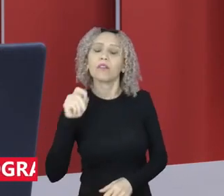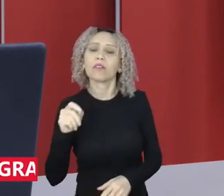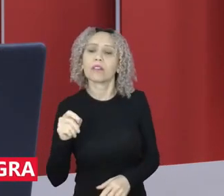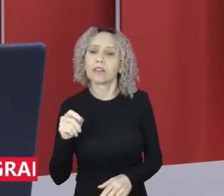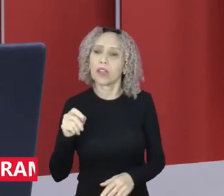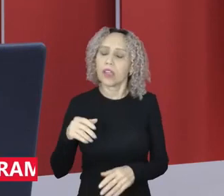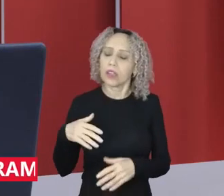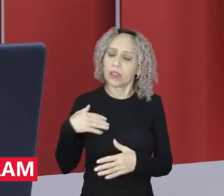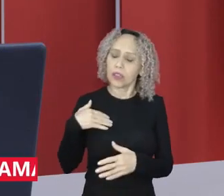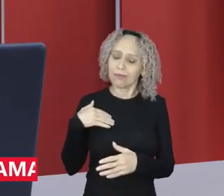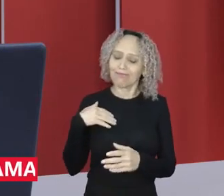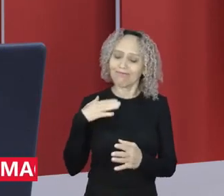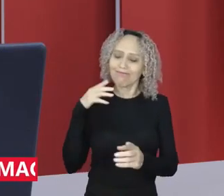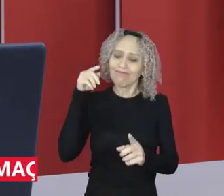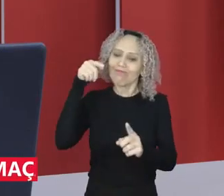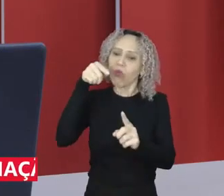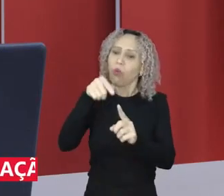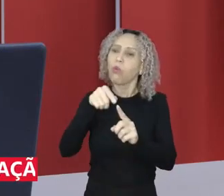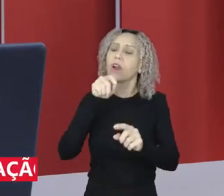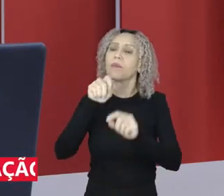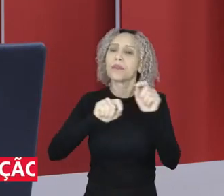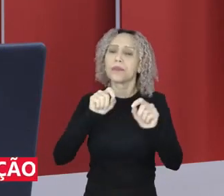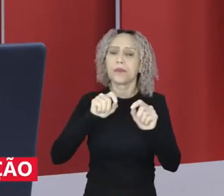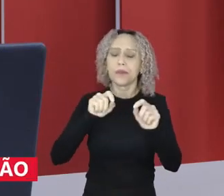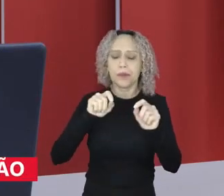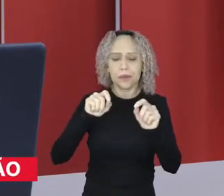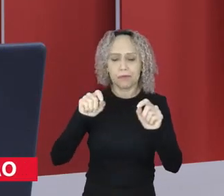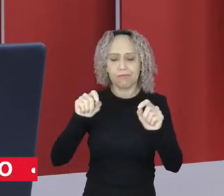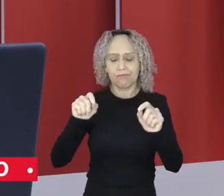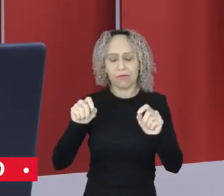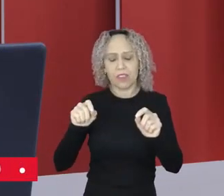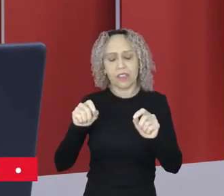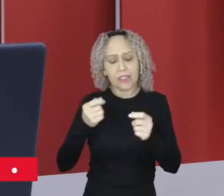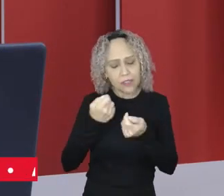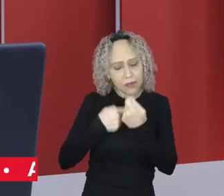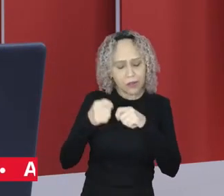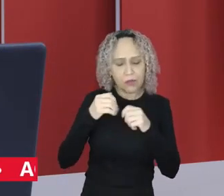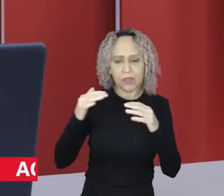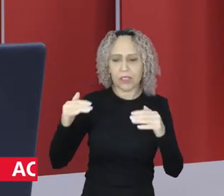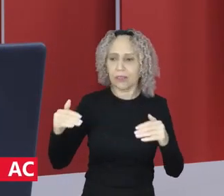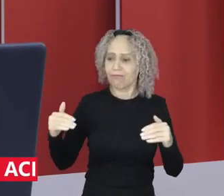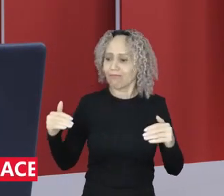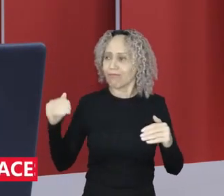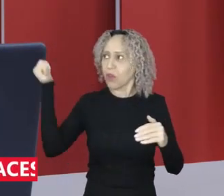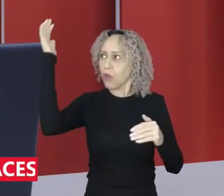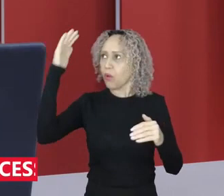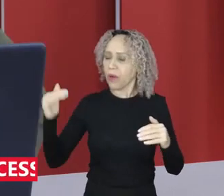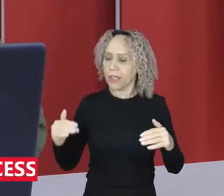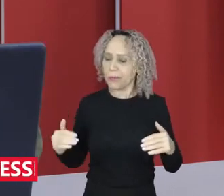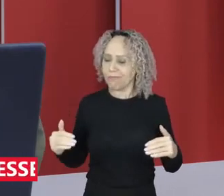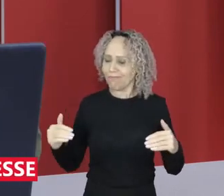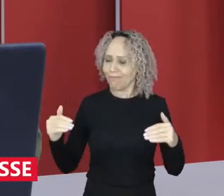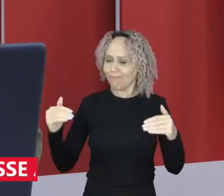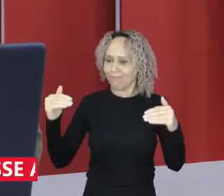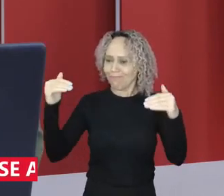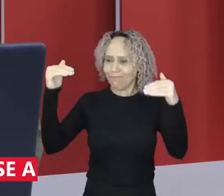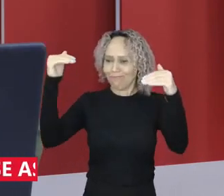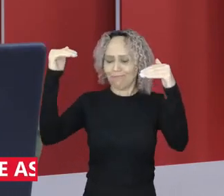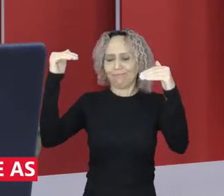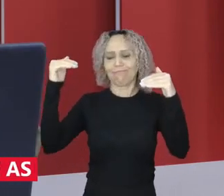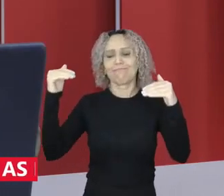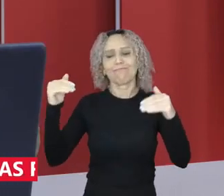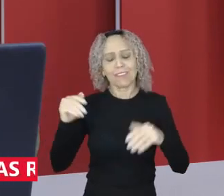soberania nacional. Irani Amaro também elogia aqui. Ele mandou assim, que velho bonito